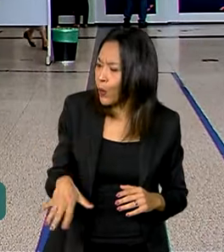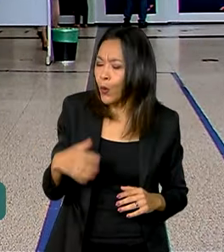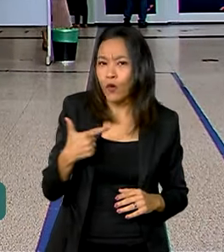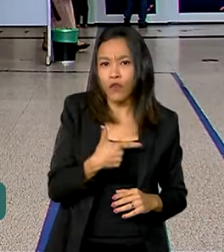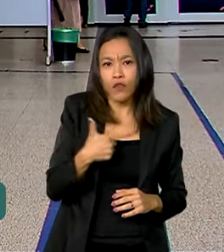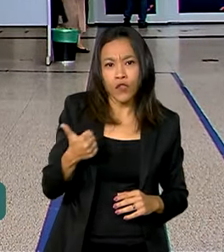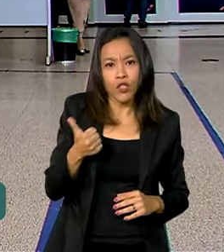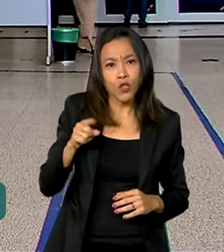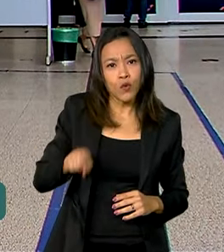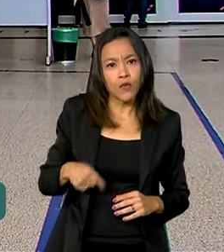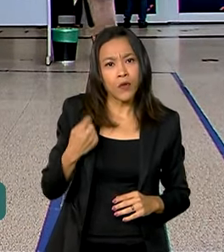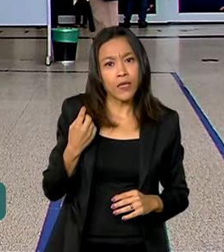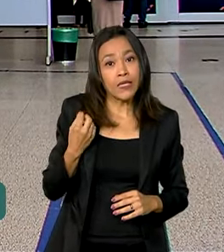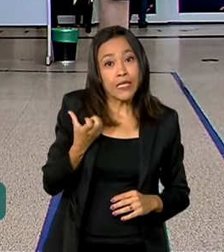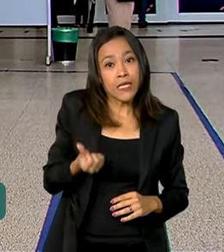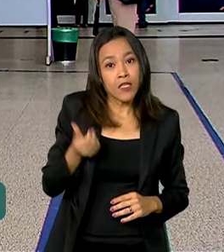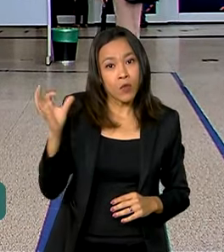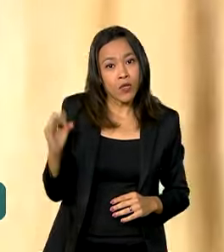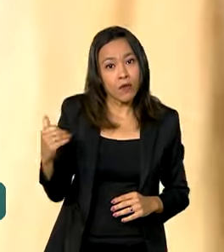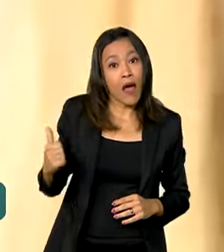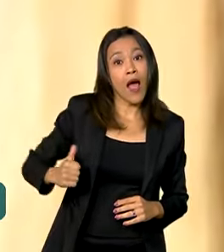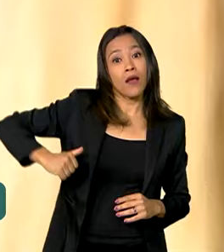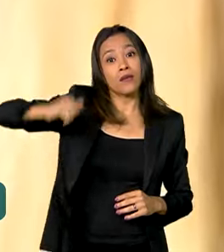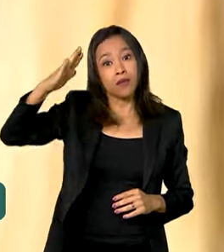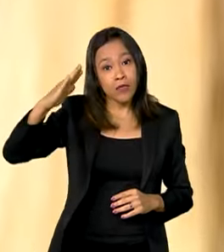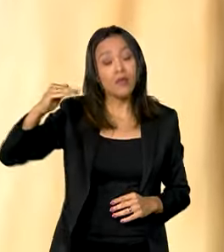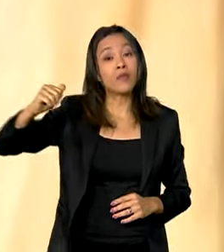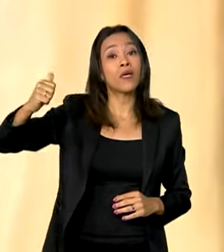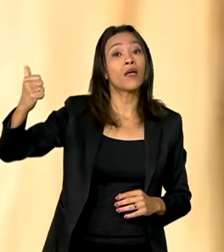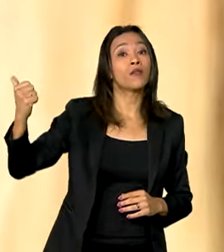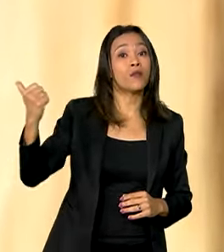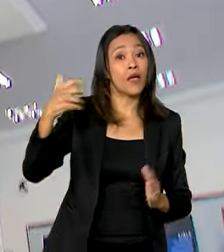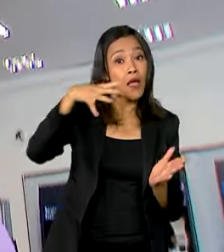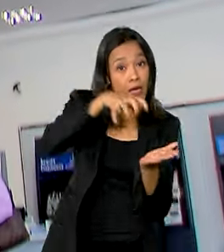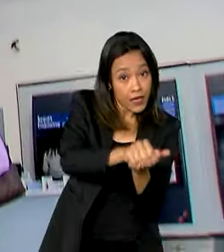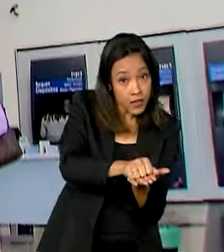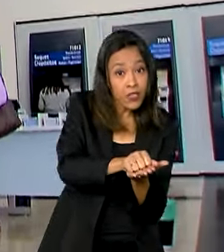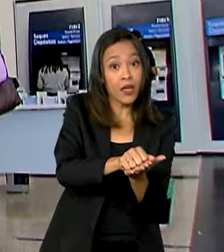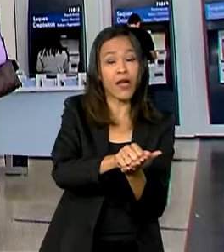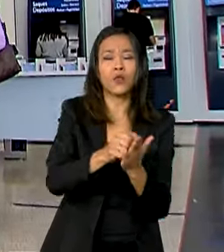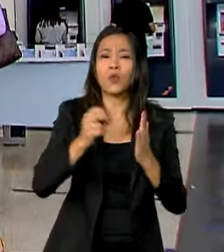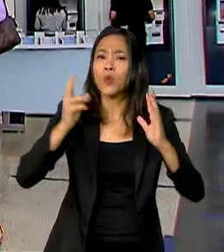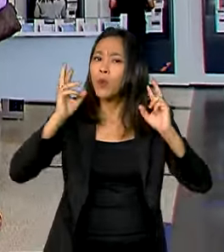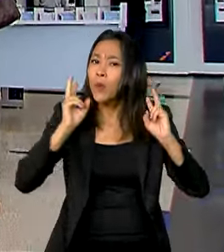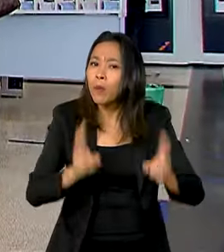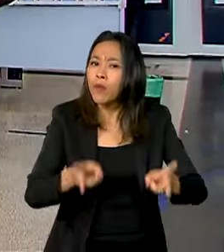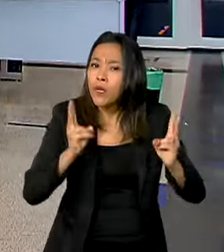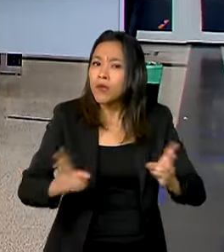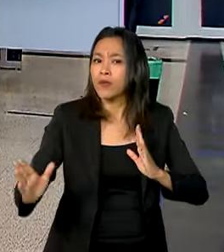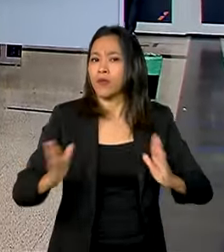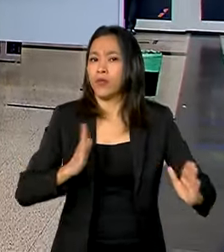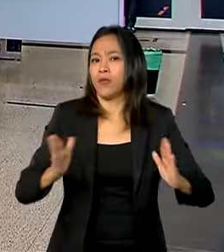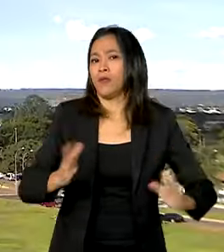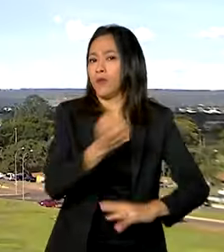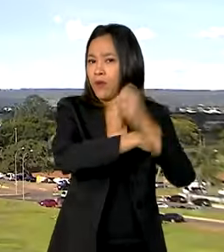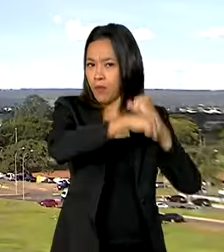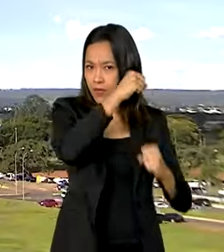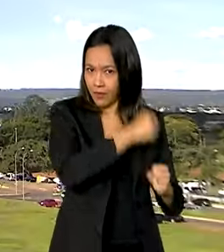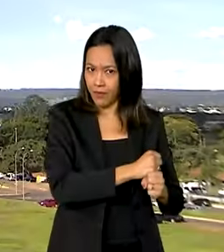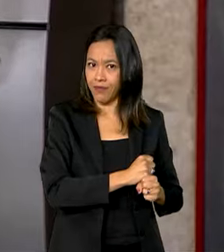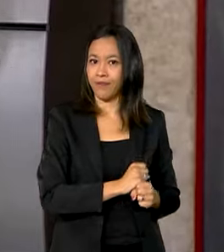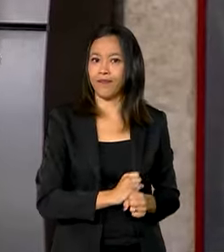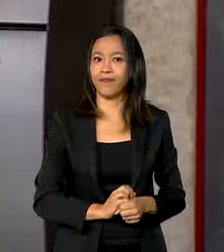,6% superior ao registrado pelo banco no mesmo período do ano passado.